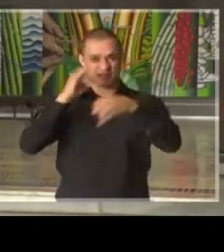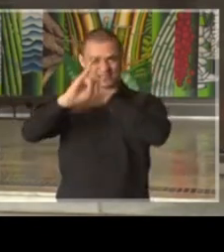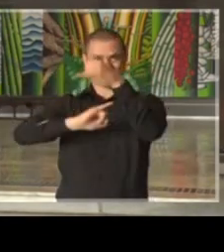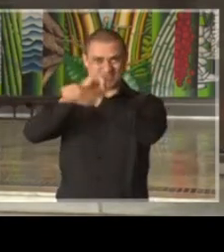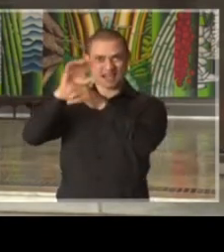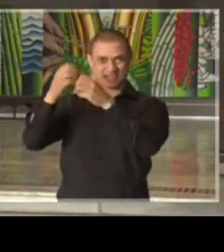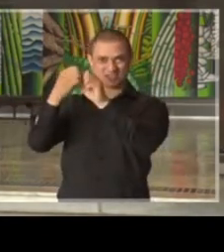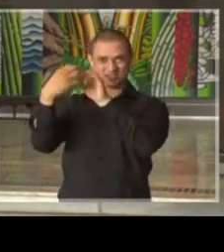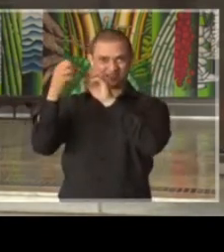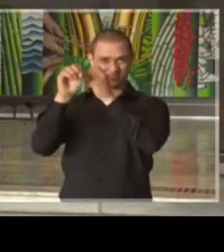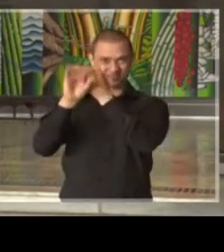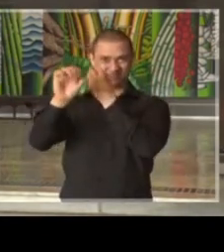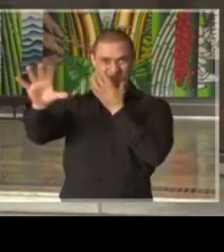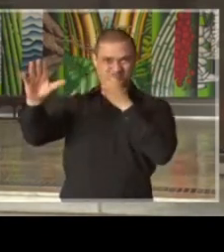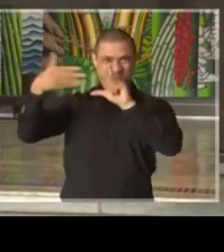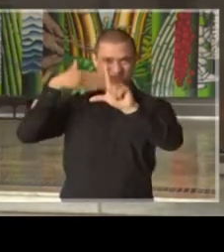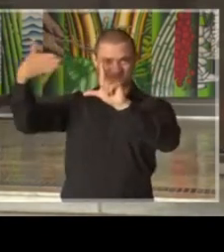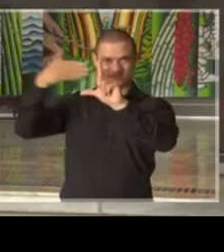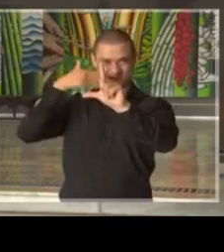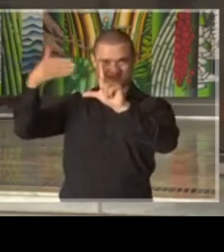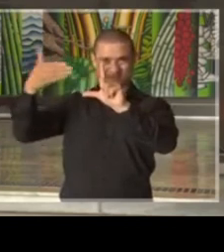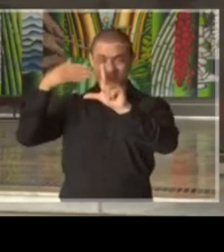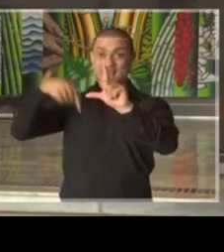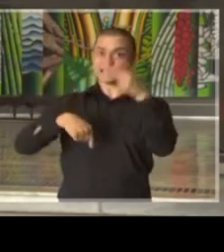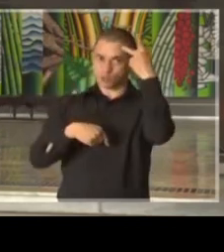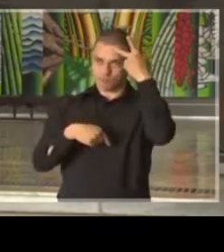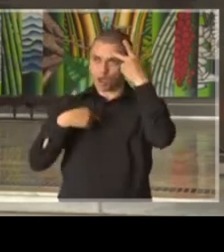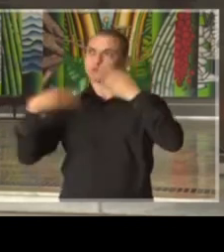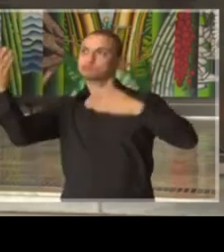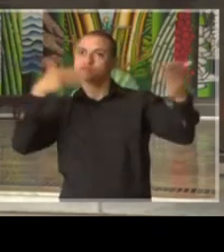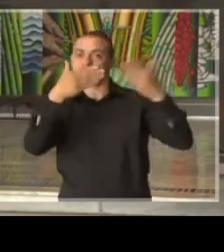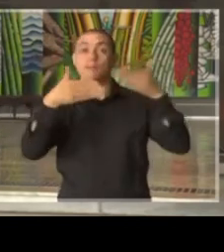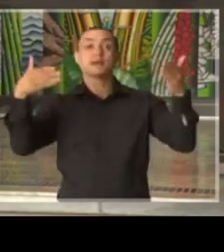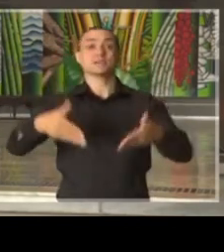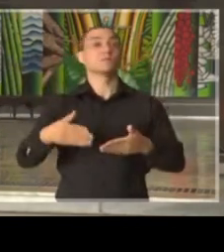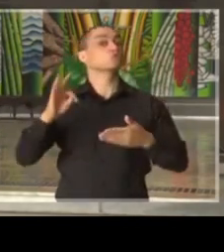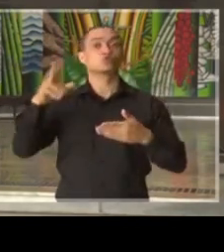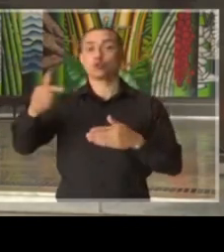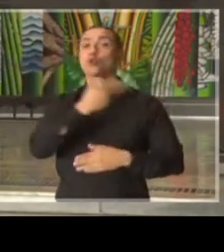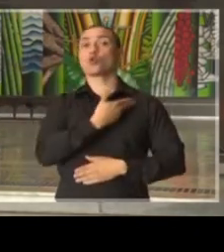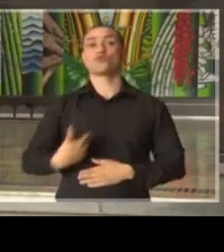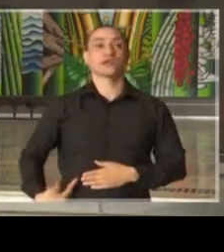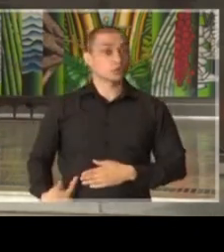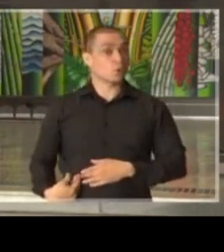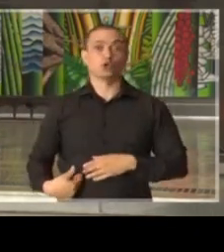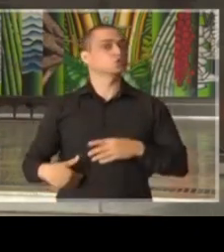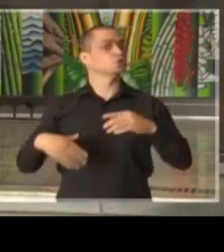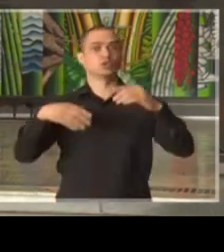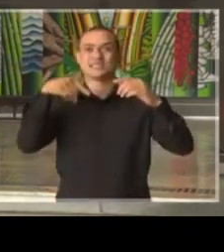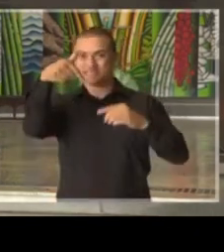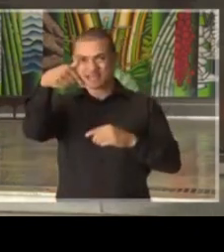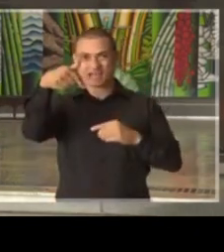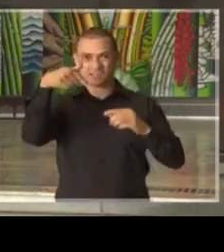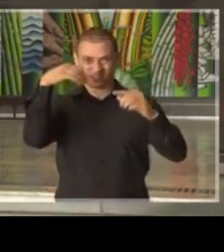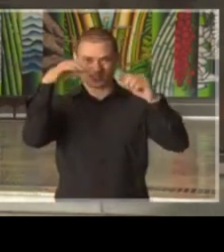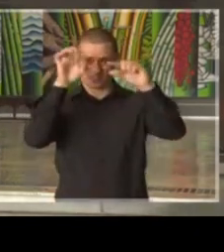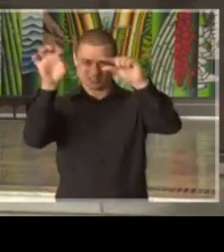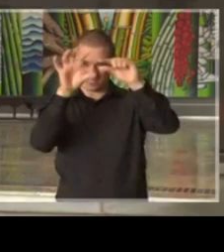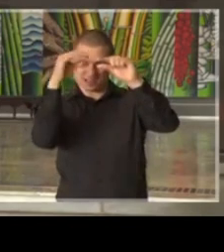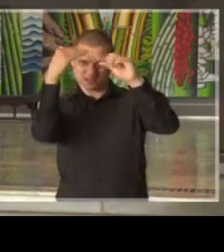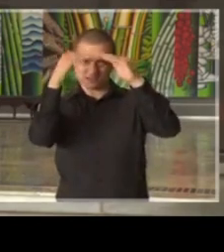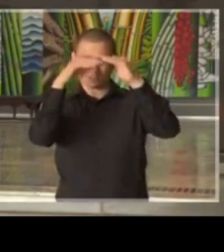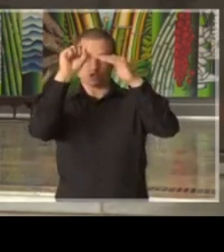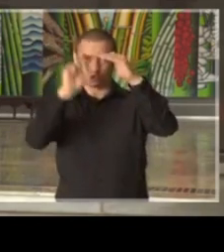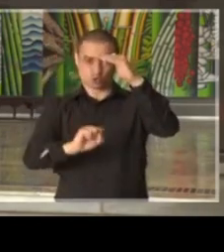teleconferência comandada a partir de São Paulo, mas com a participação igualmente, em igualdade de condições de todos os governadores